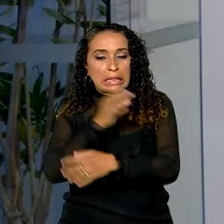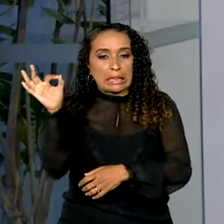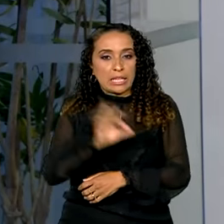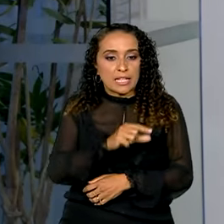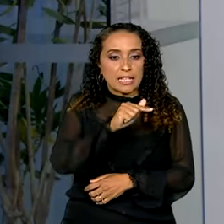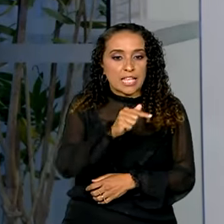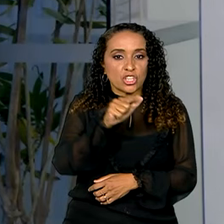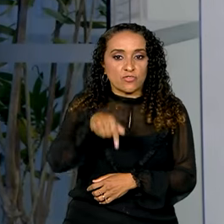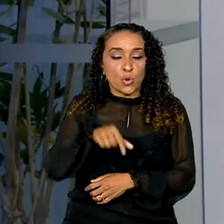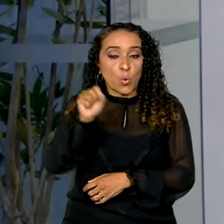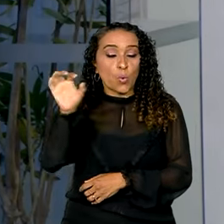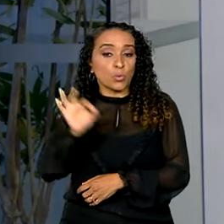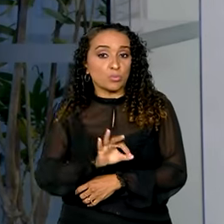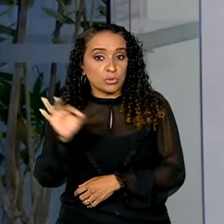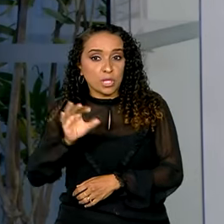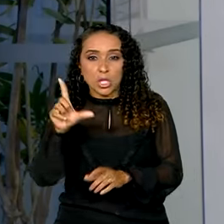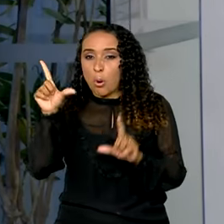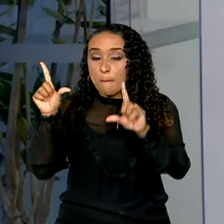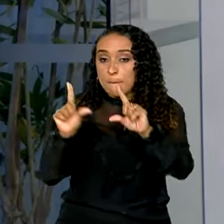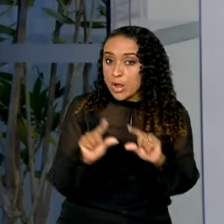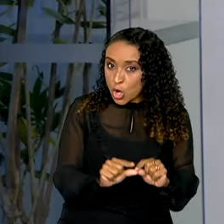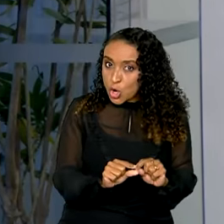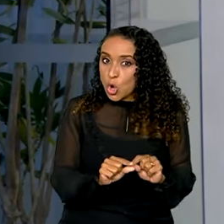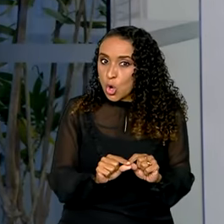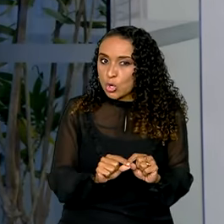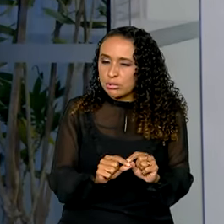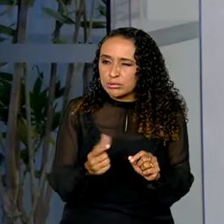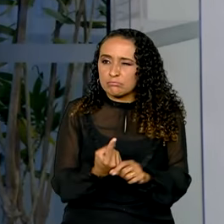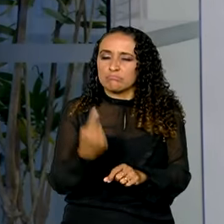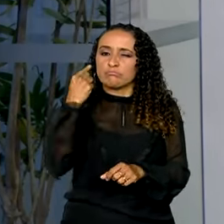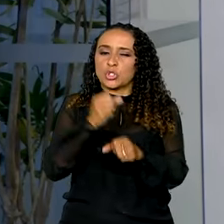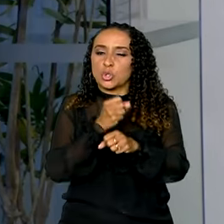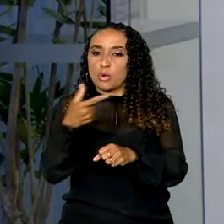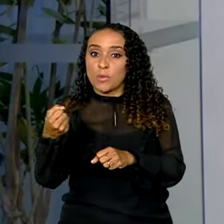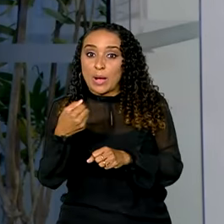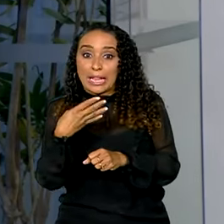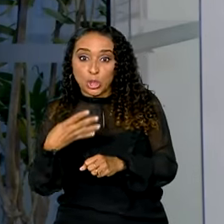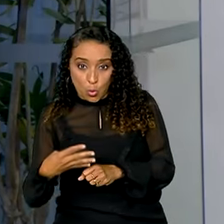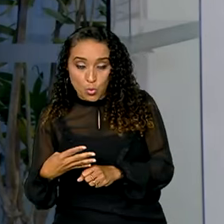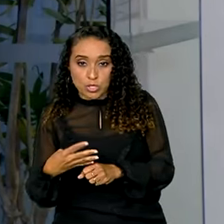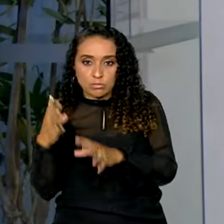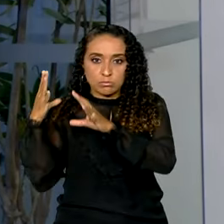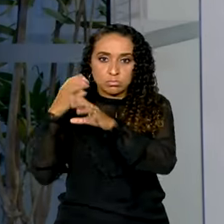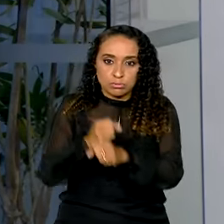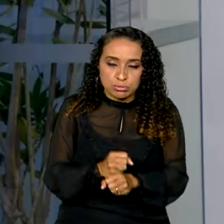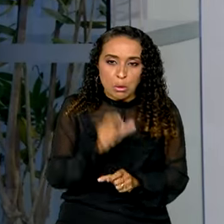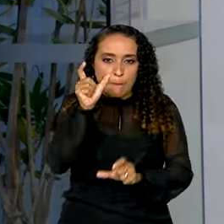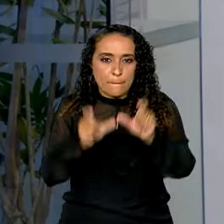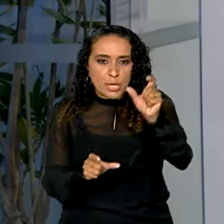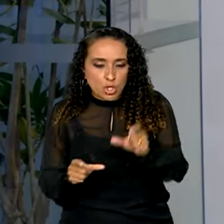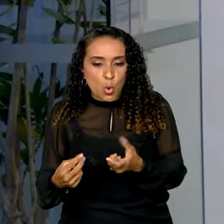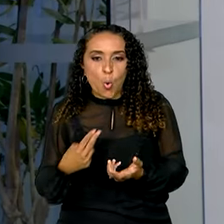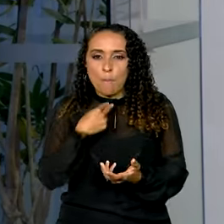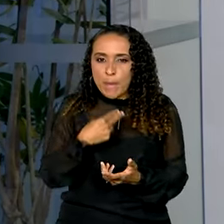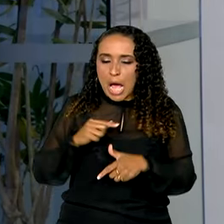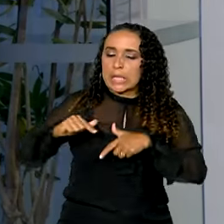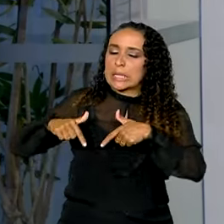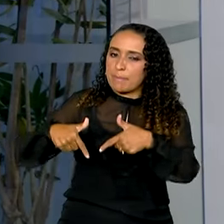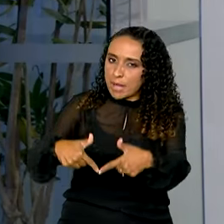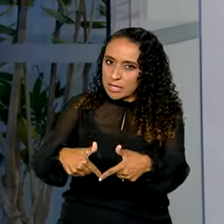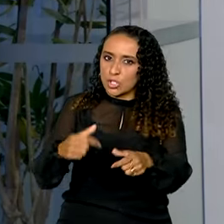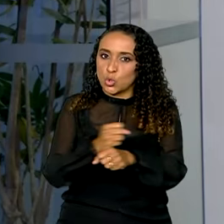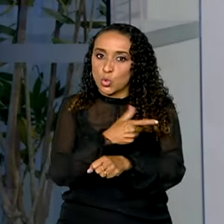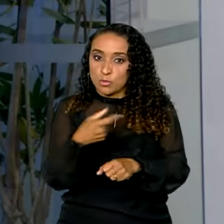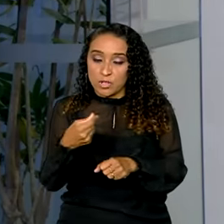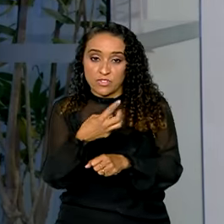,8%, o menor patamar desde 2014. O total de pessoas ocupadas, pessoas trabalhando em